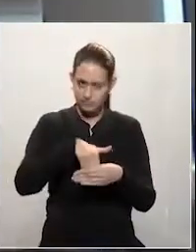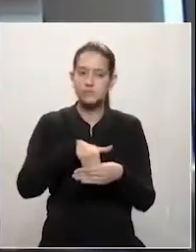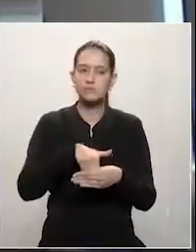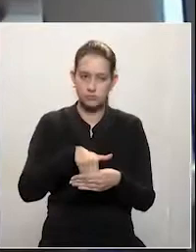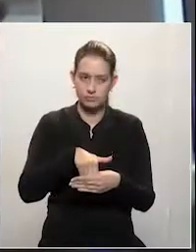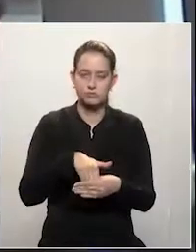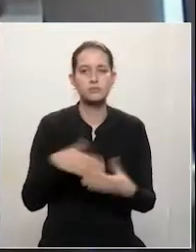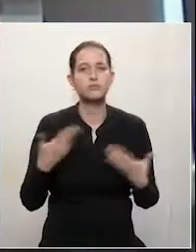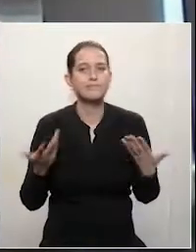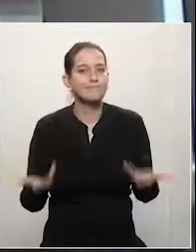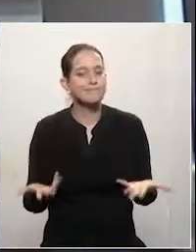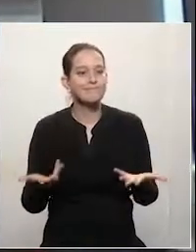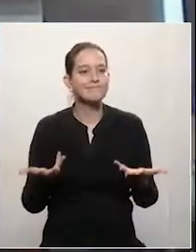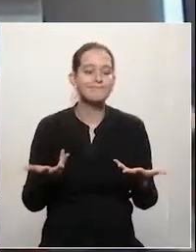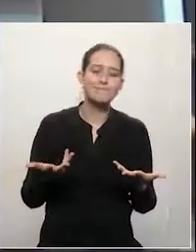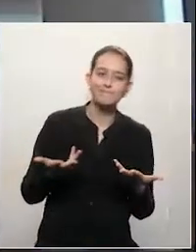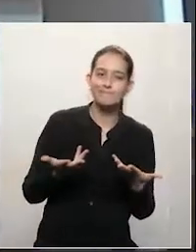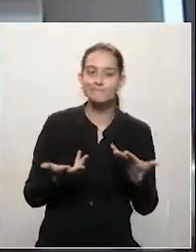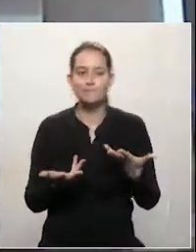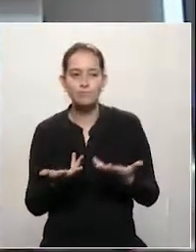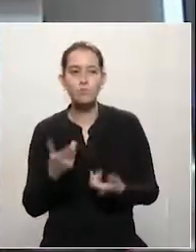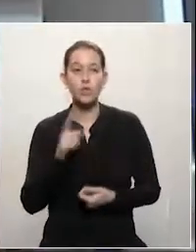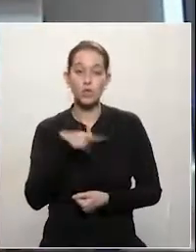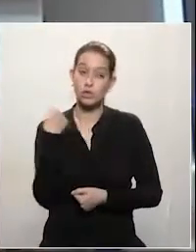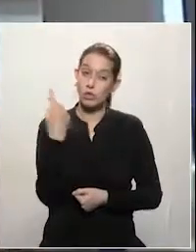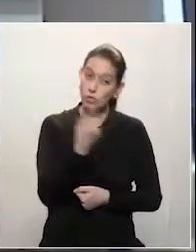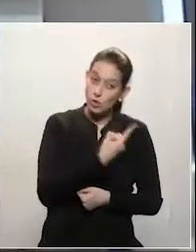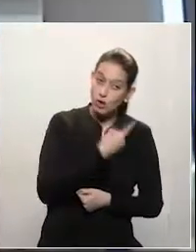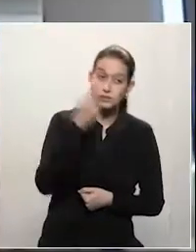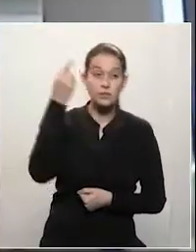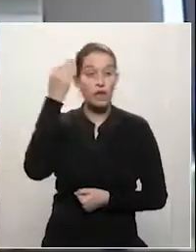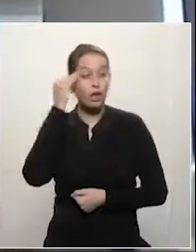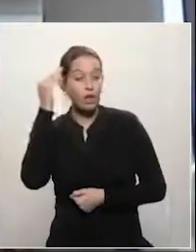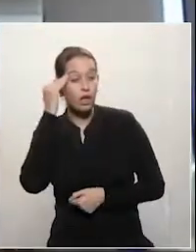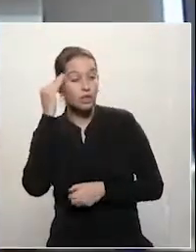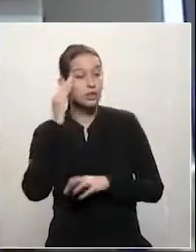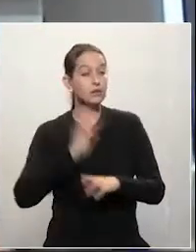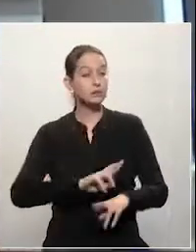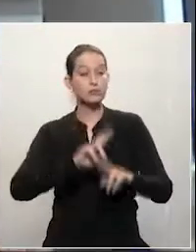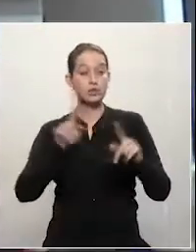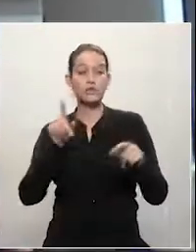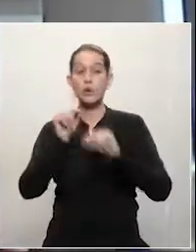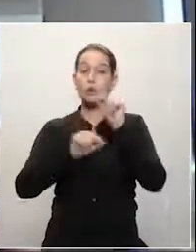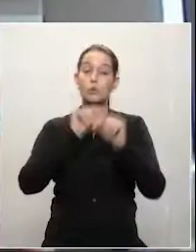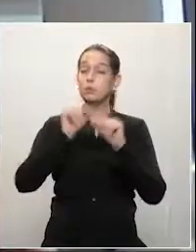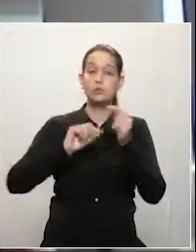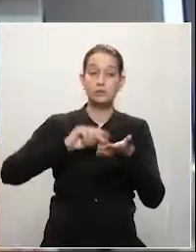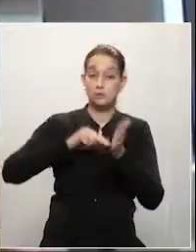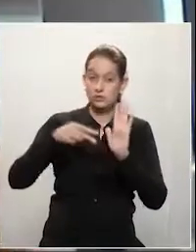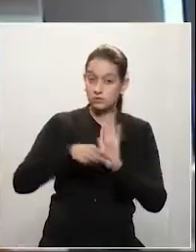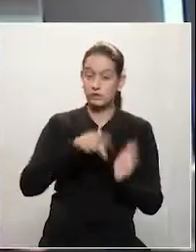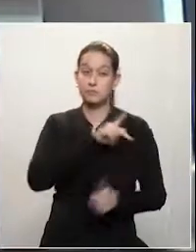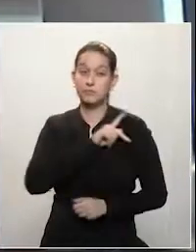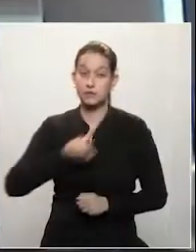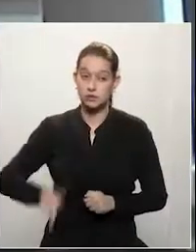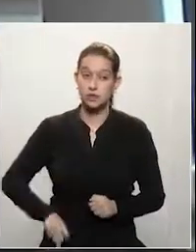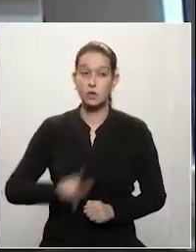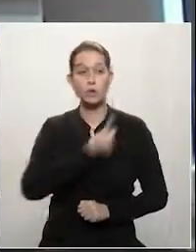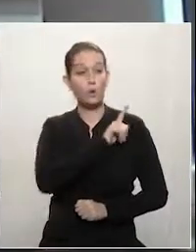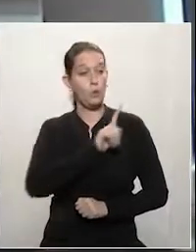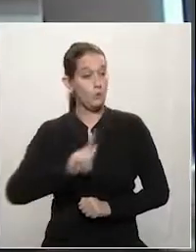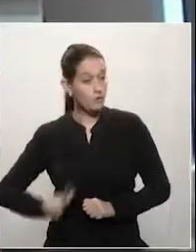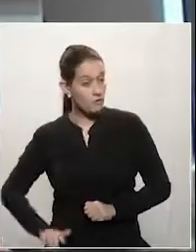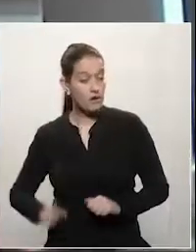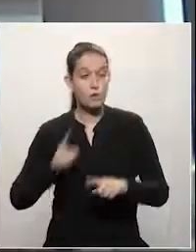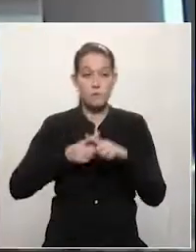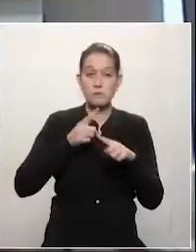a gente tem um entendimento muito diferente do que é ser governo. O governo toma atitudes que muitas vezes não